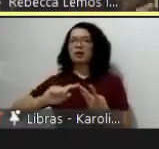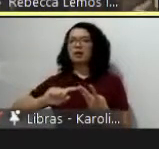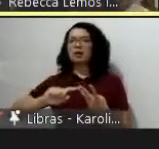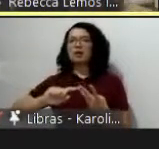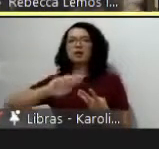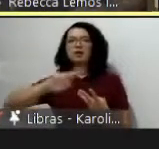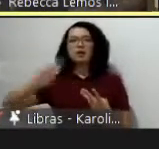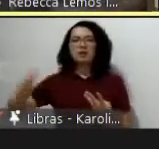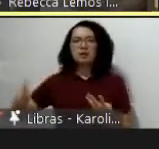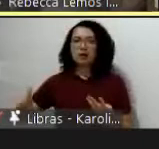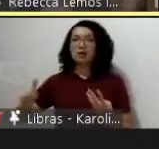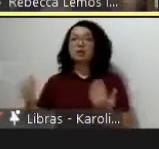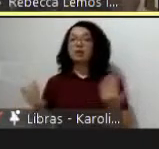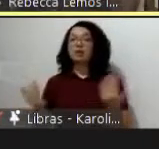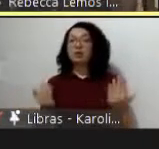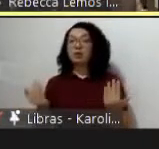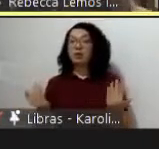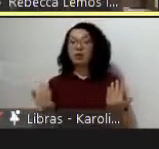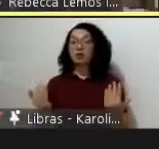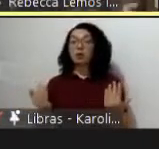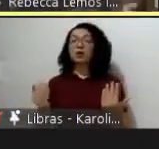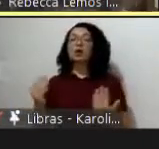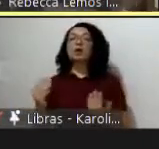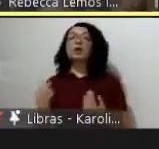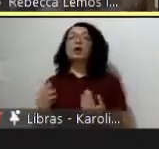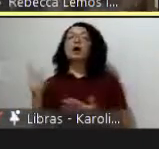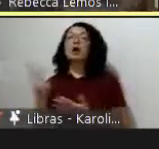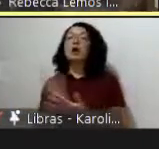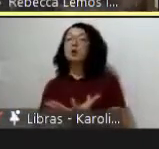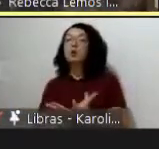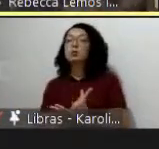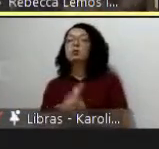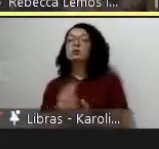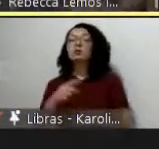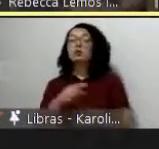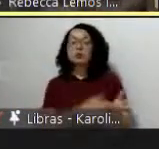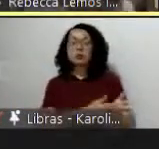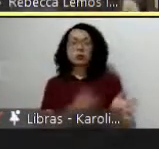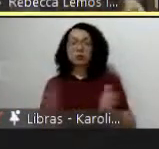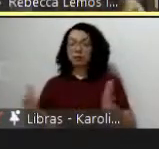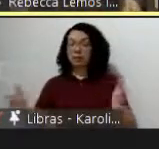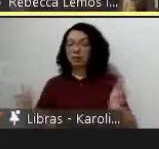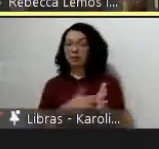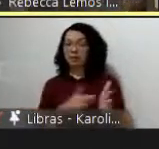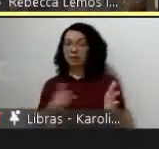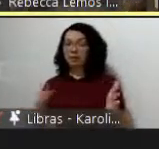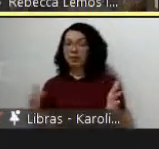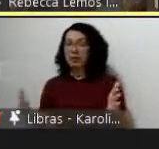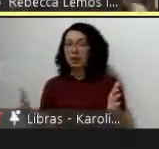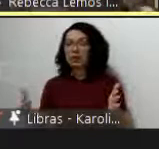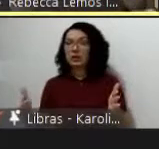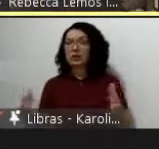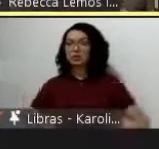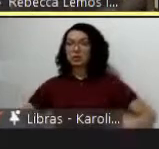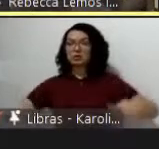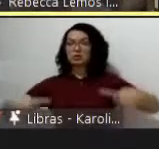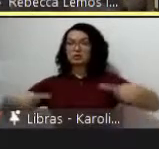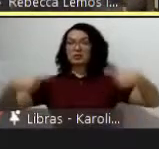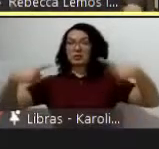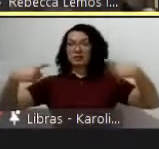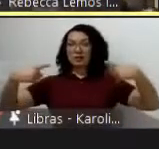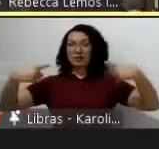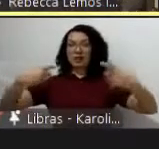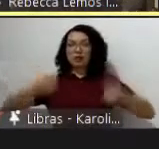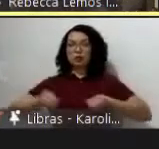de guerra fria que eram utilizados exatamente nessa competição pelo domínio